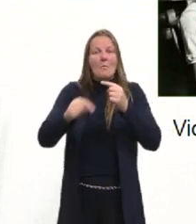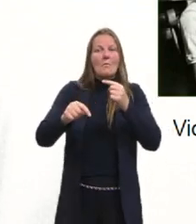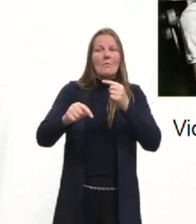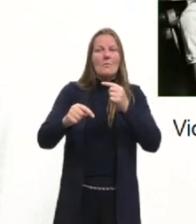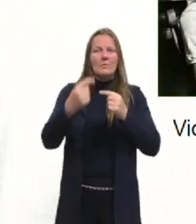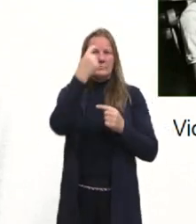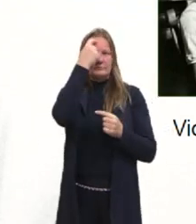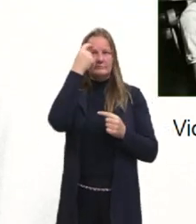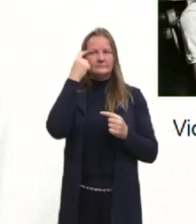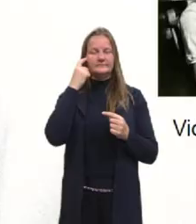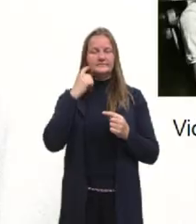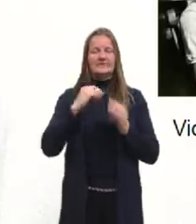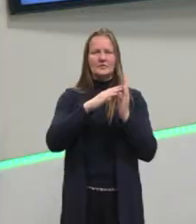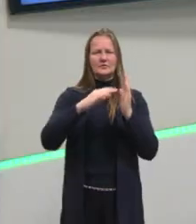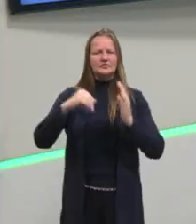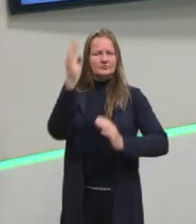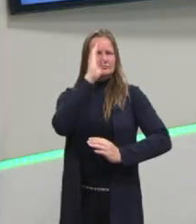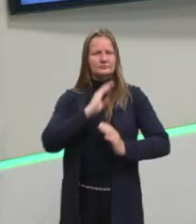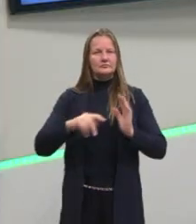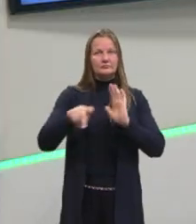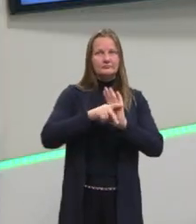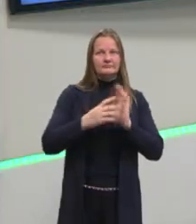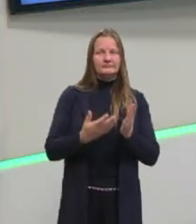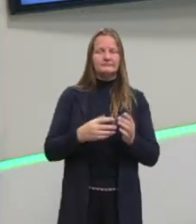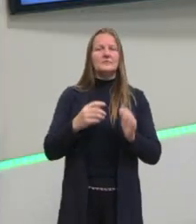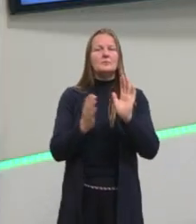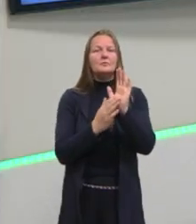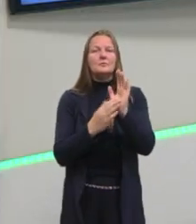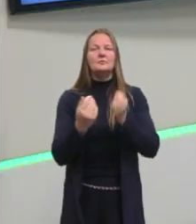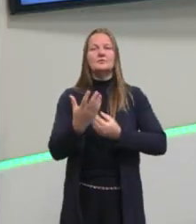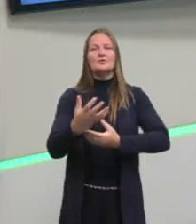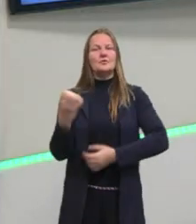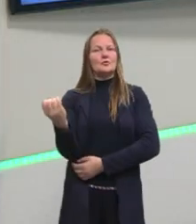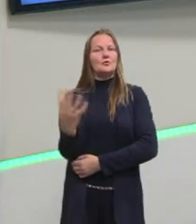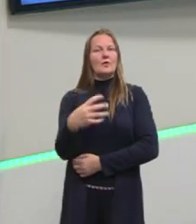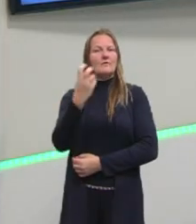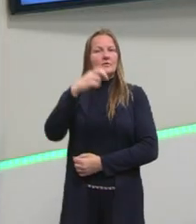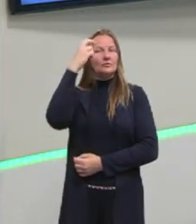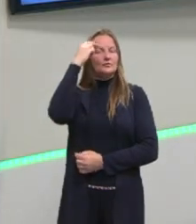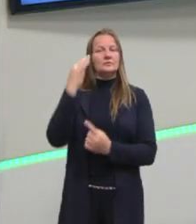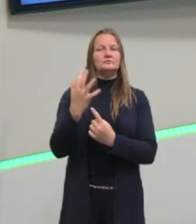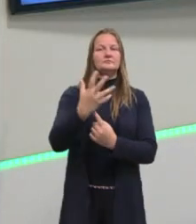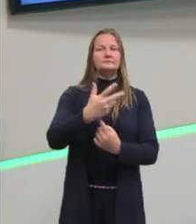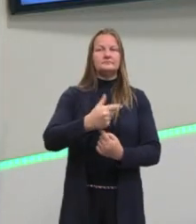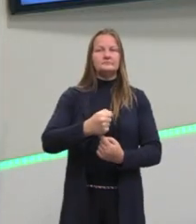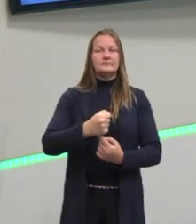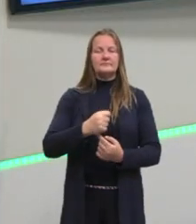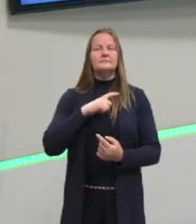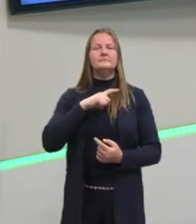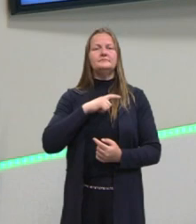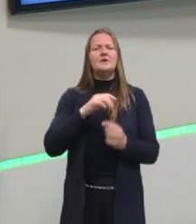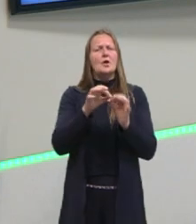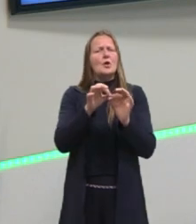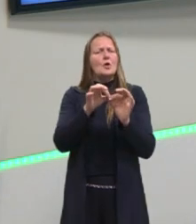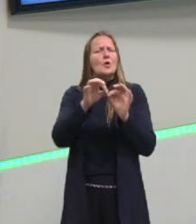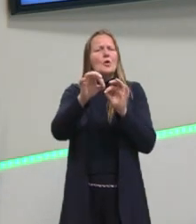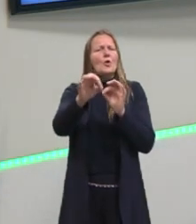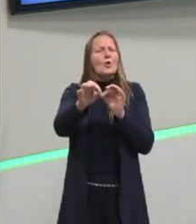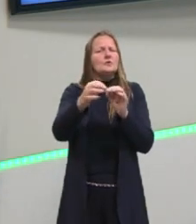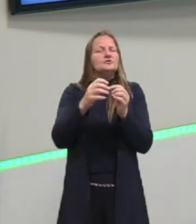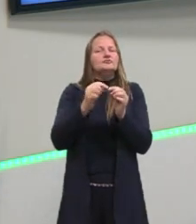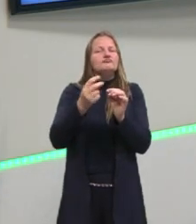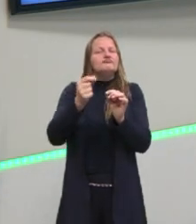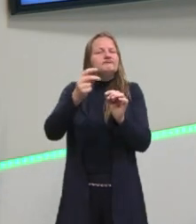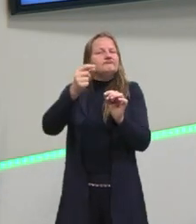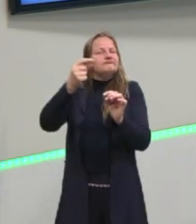trazer uma estética brasileira, de propor uma nova cultura artística, ela ainda está longe de